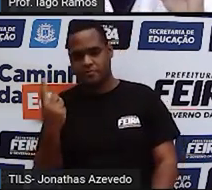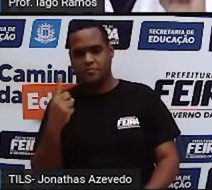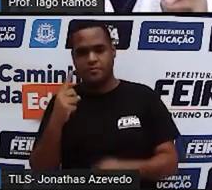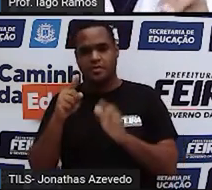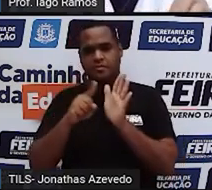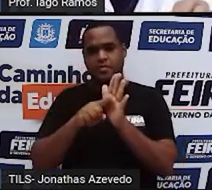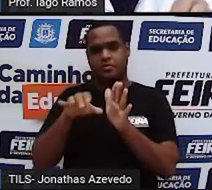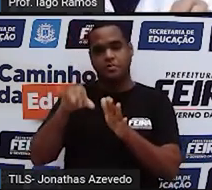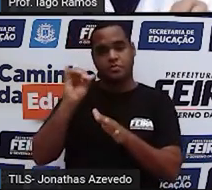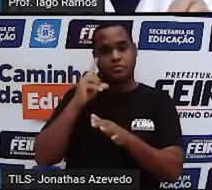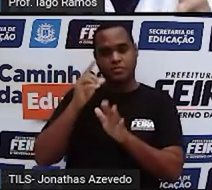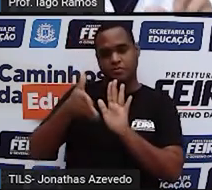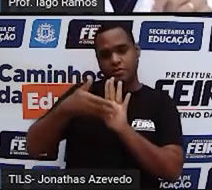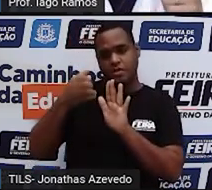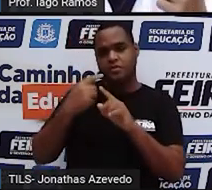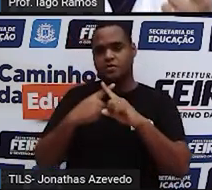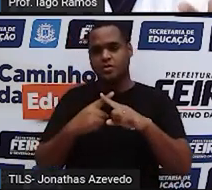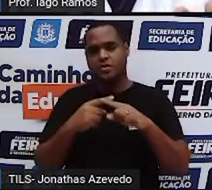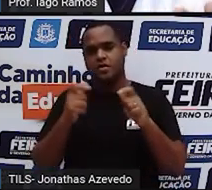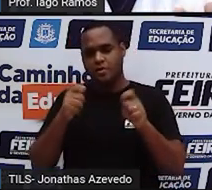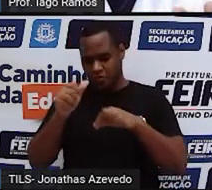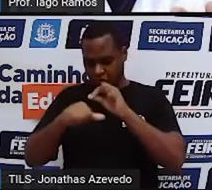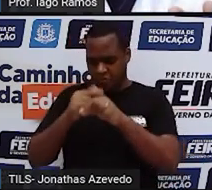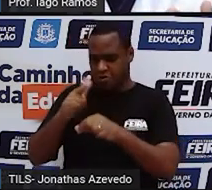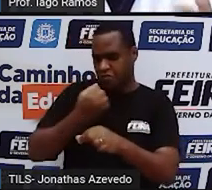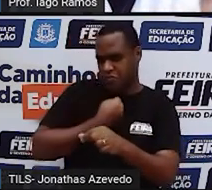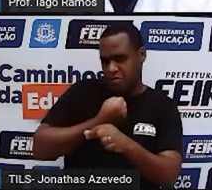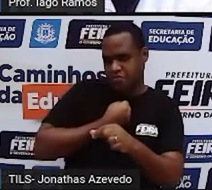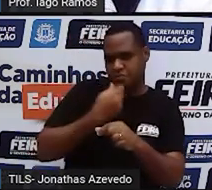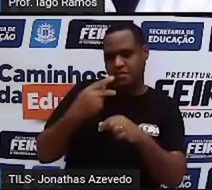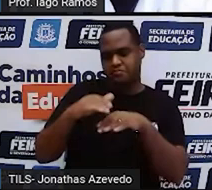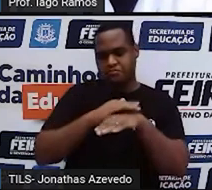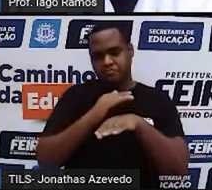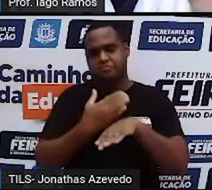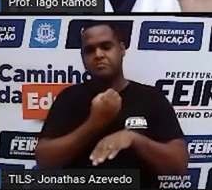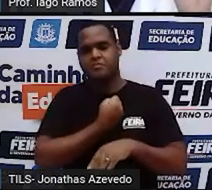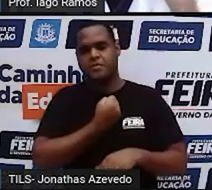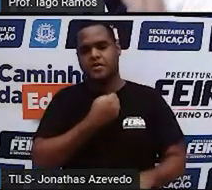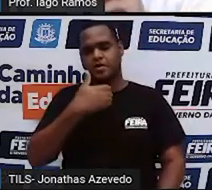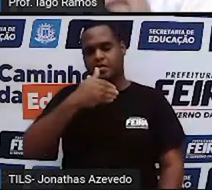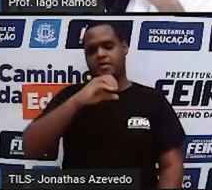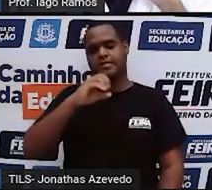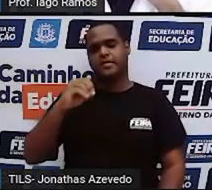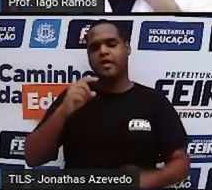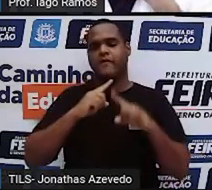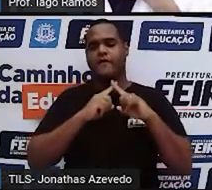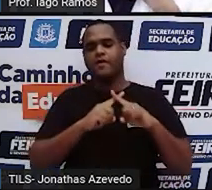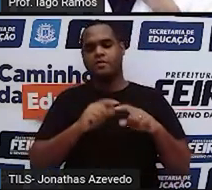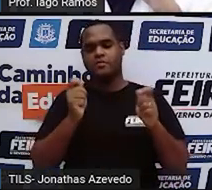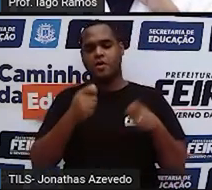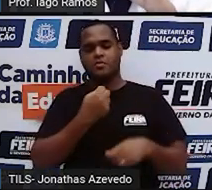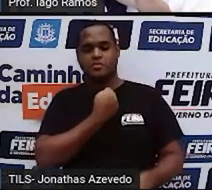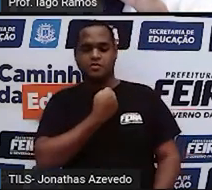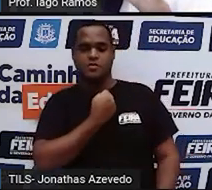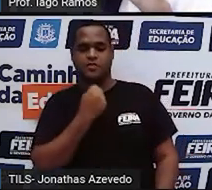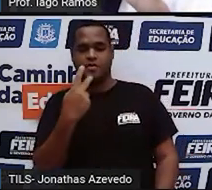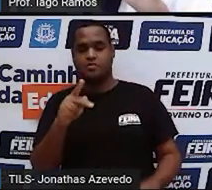tira o x, bota o número que você calça, fica 100 vezes o número que você calça,